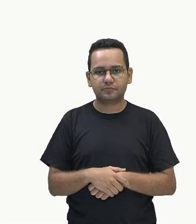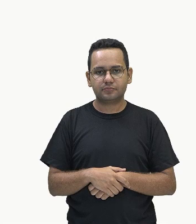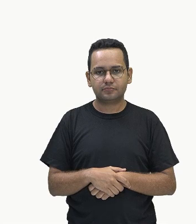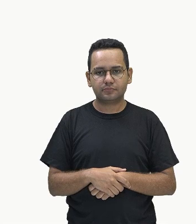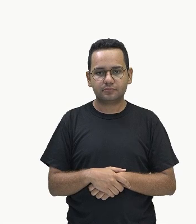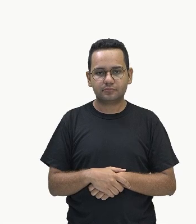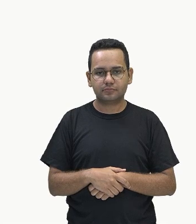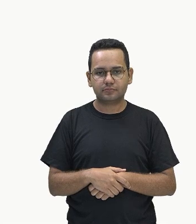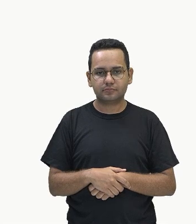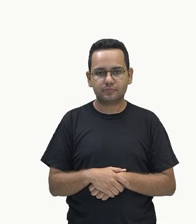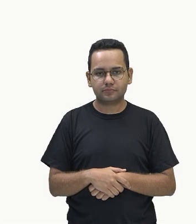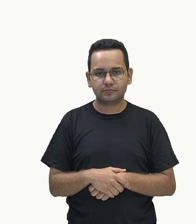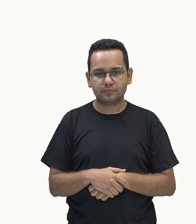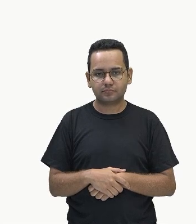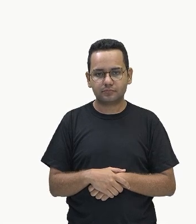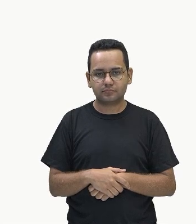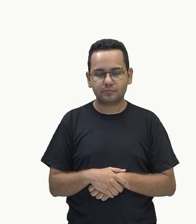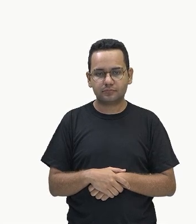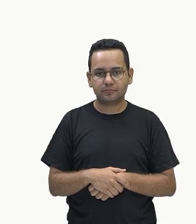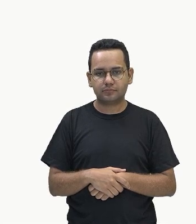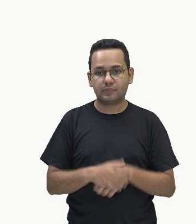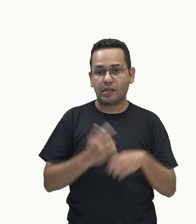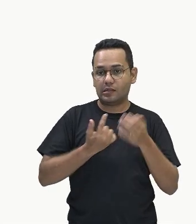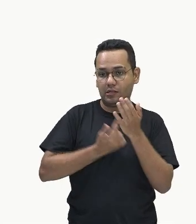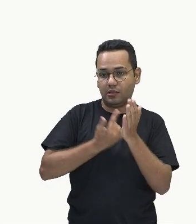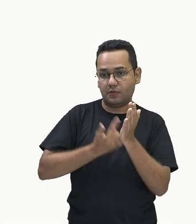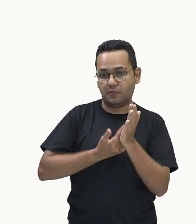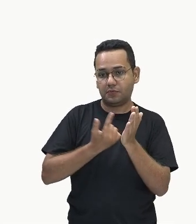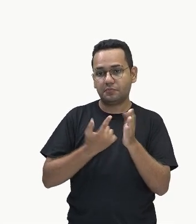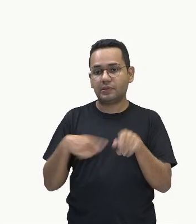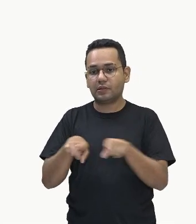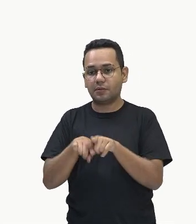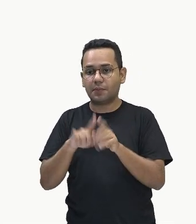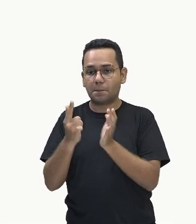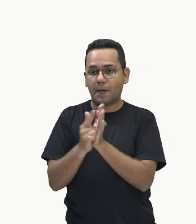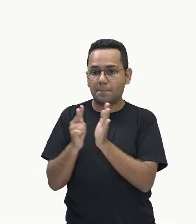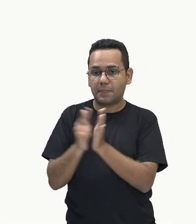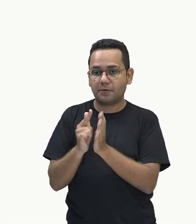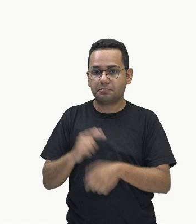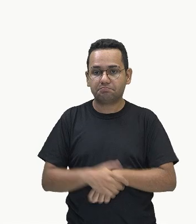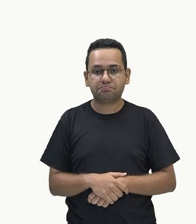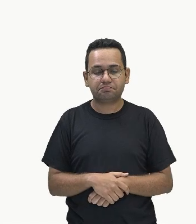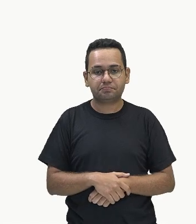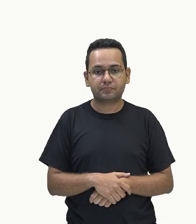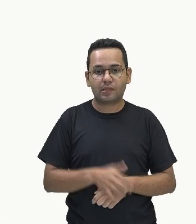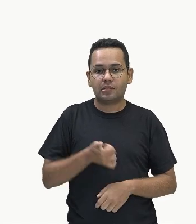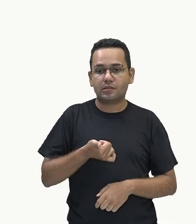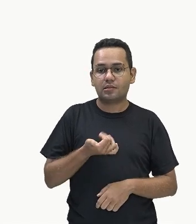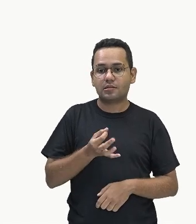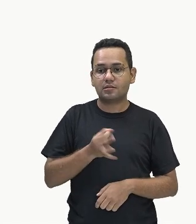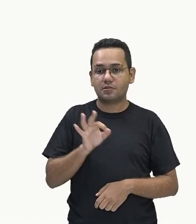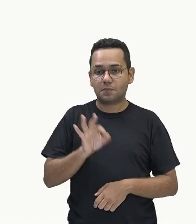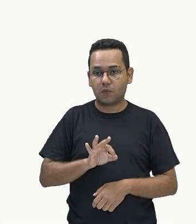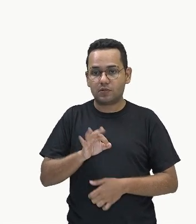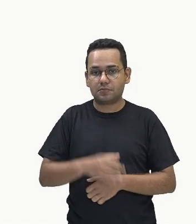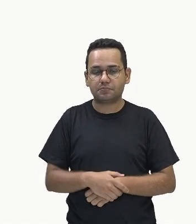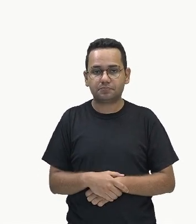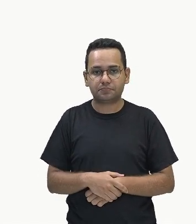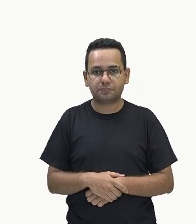Livros e papéis. É o laranjinho, 16%. Então, significa que essa empresa